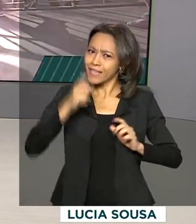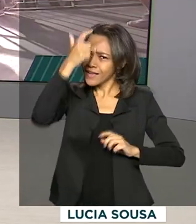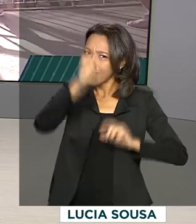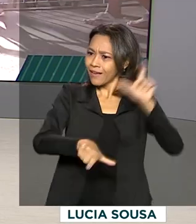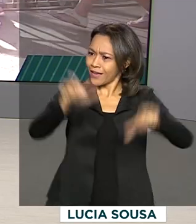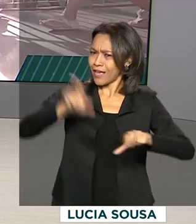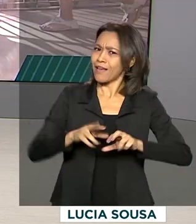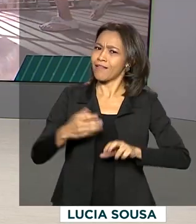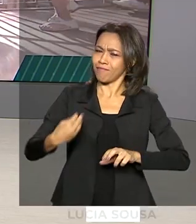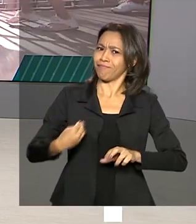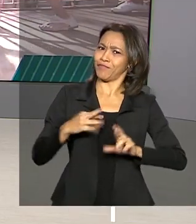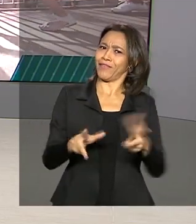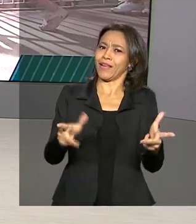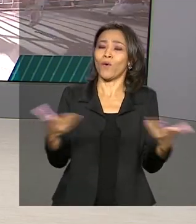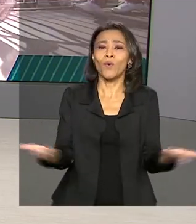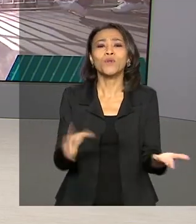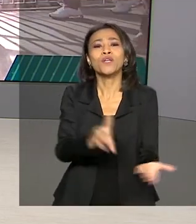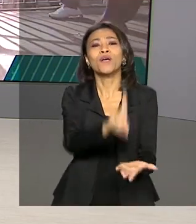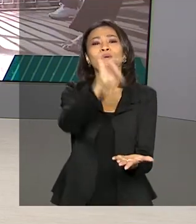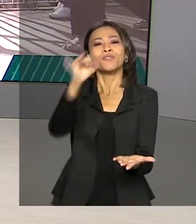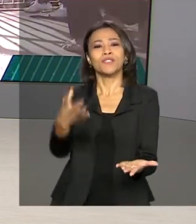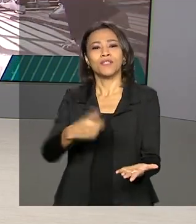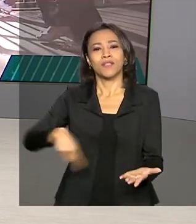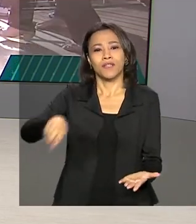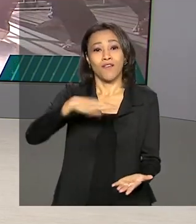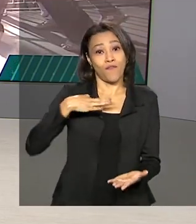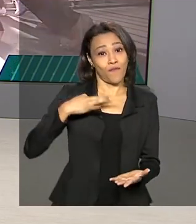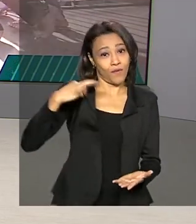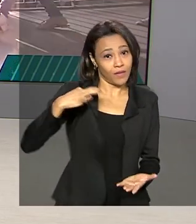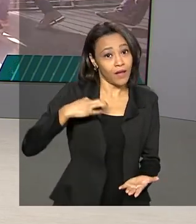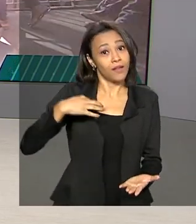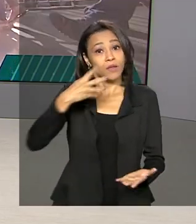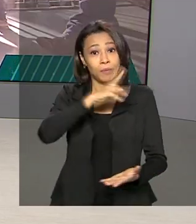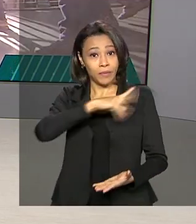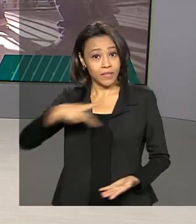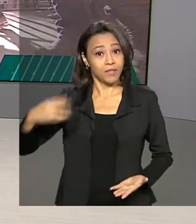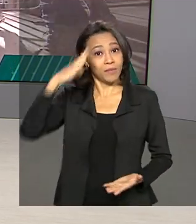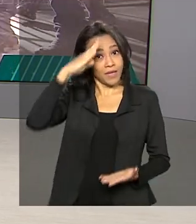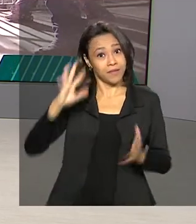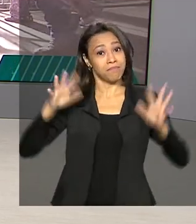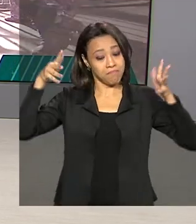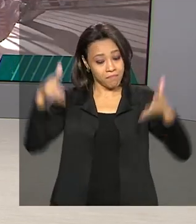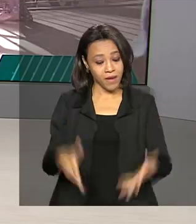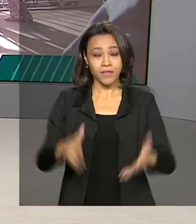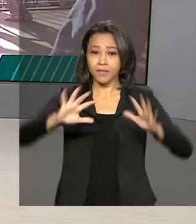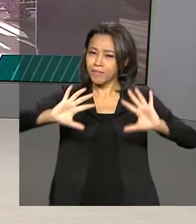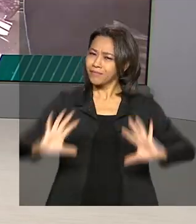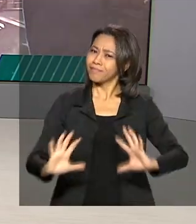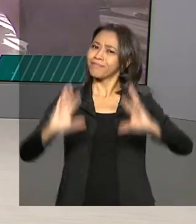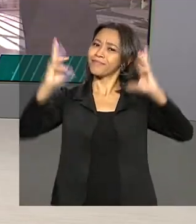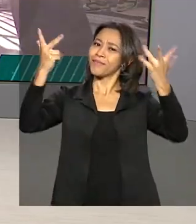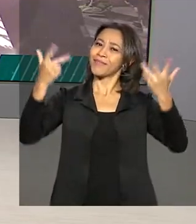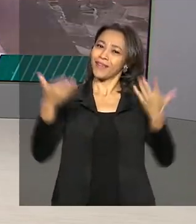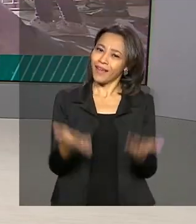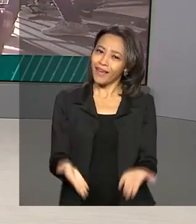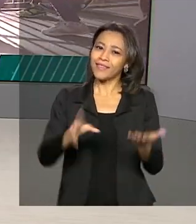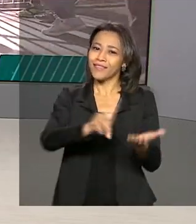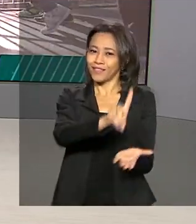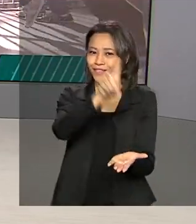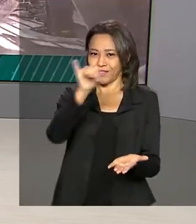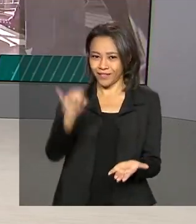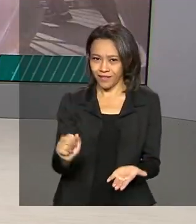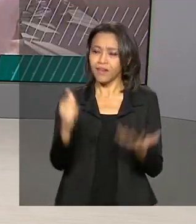Hoje é dia do voluntariado. E o presidente Jair Bolsonaro participa de uma solenidade em comemoração a essa data.